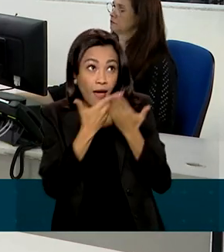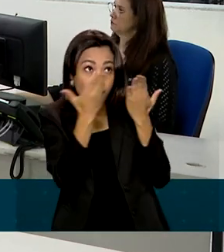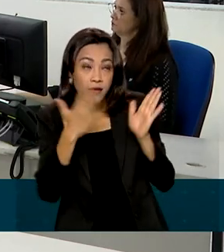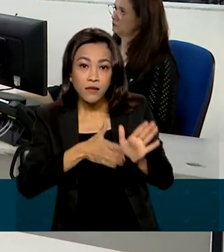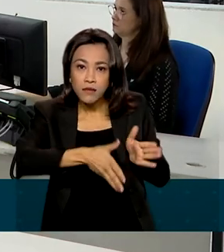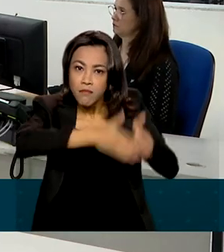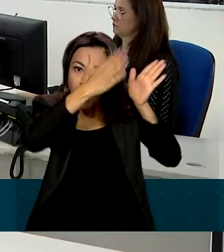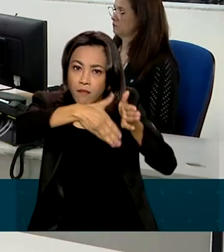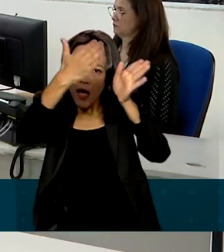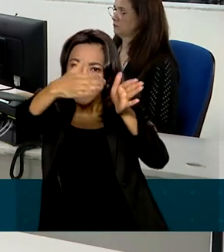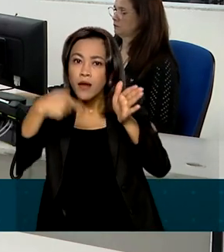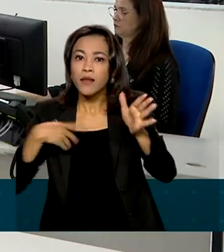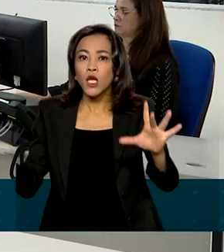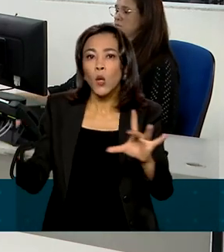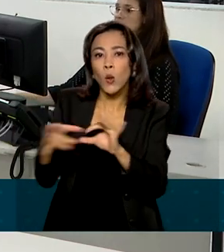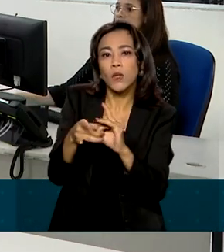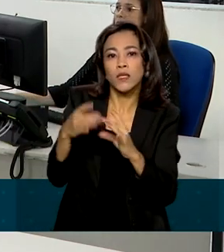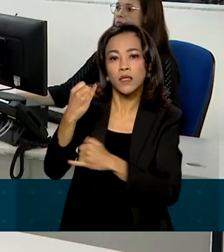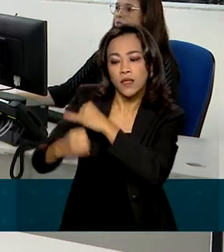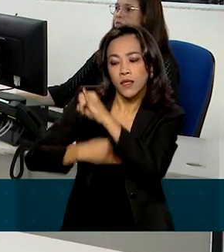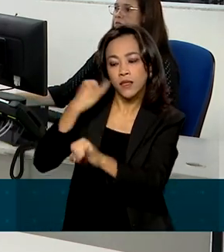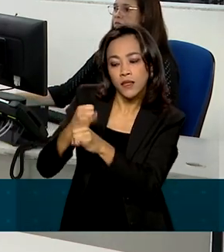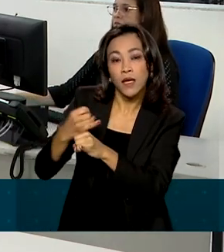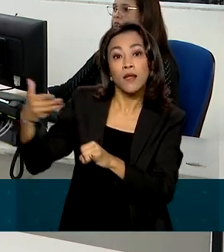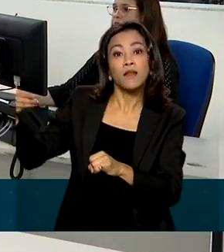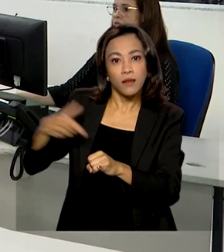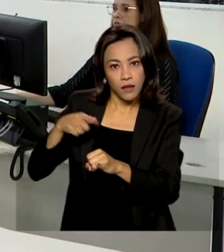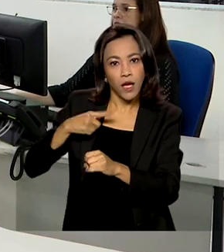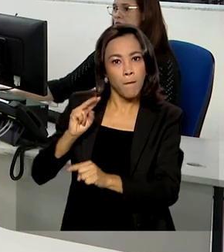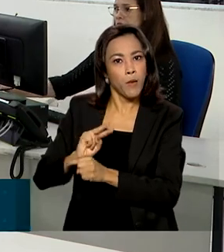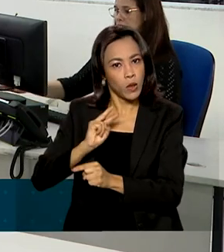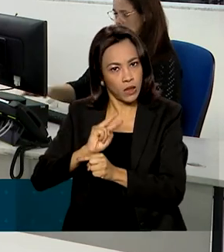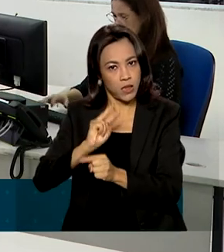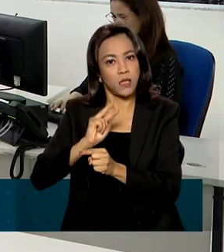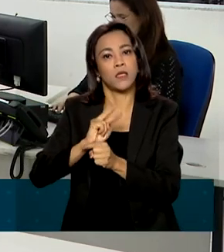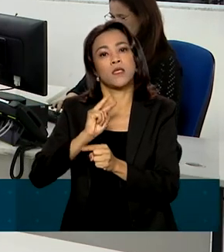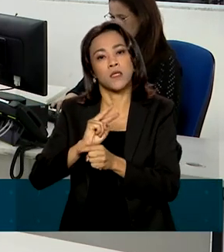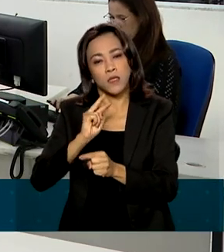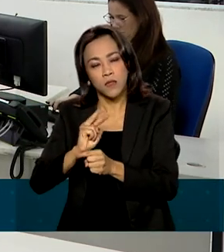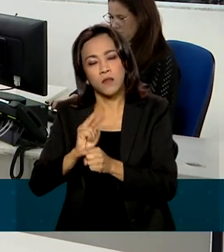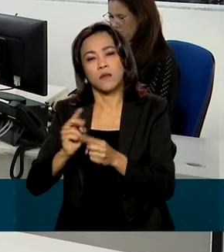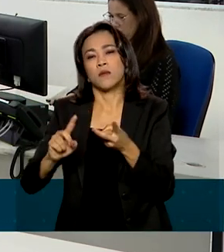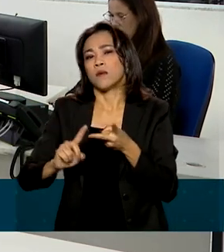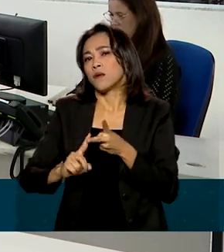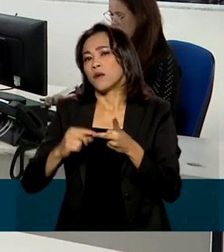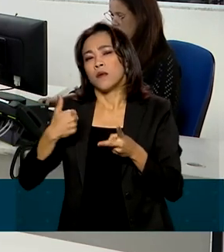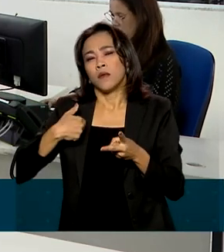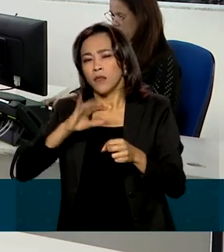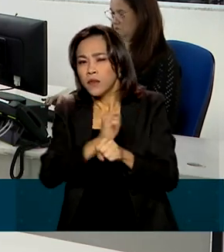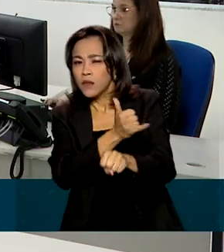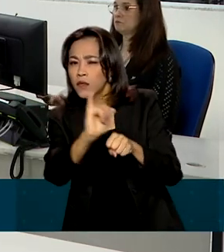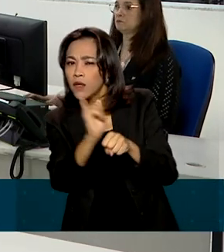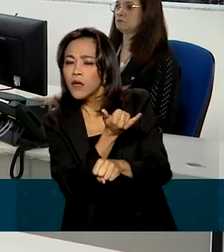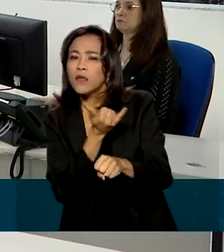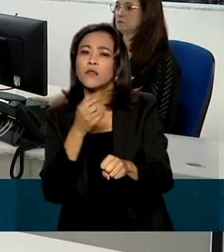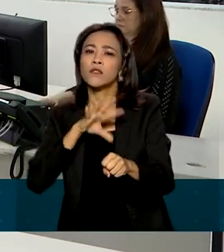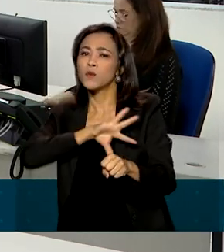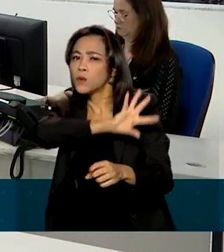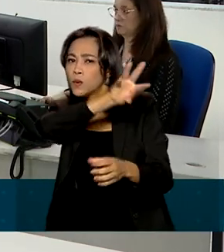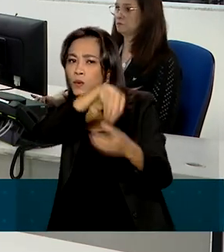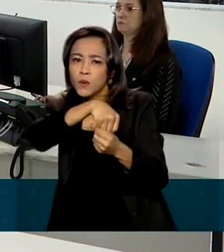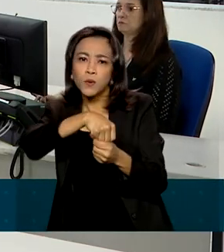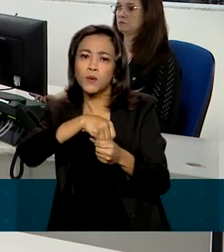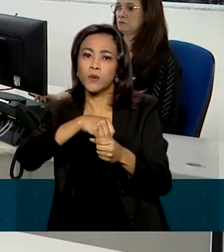têm uma série de camadas de proteção. Faros, faros de aplicação, mecanismos de mercado que